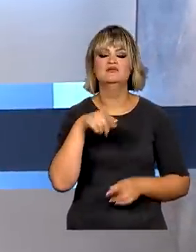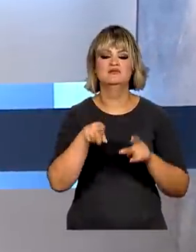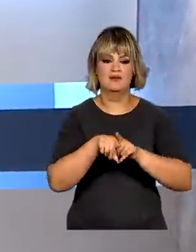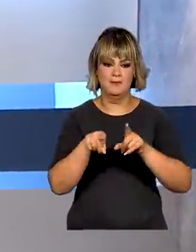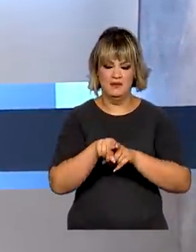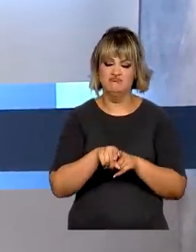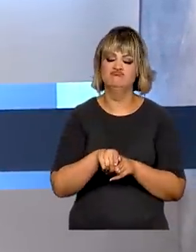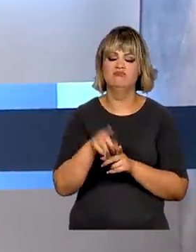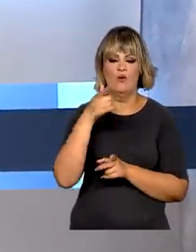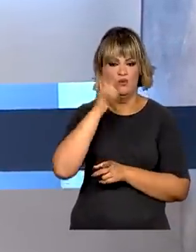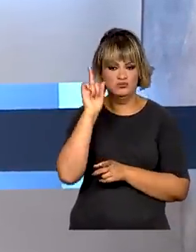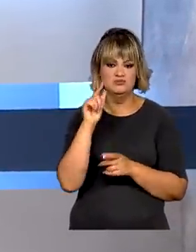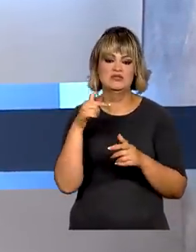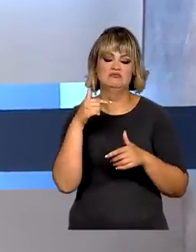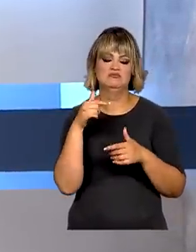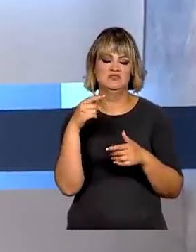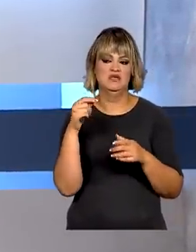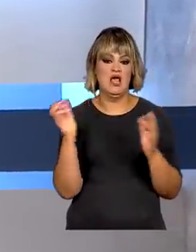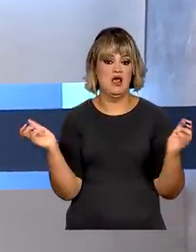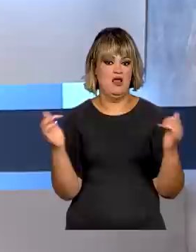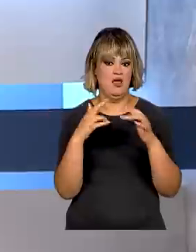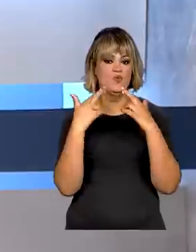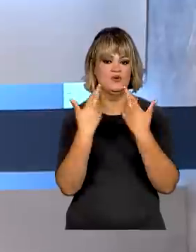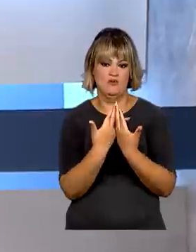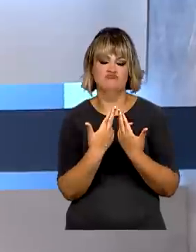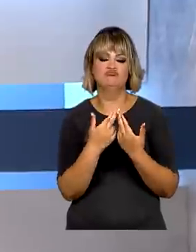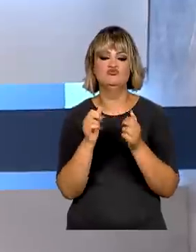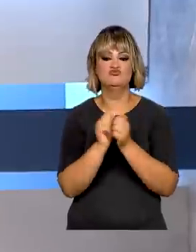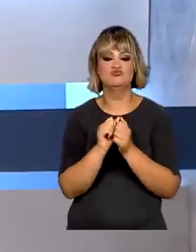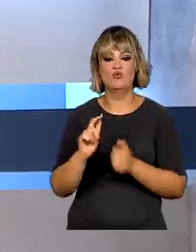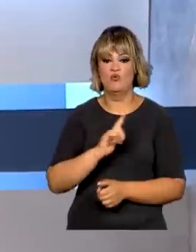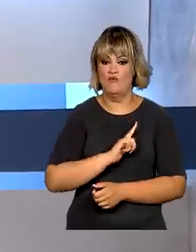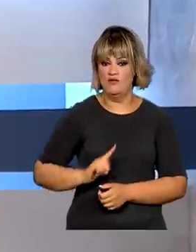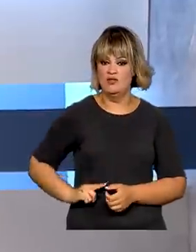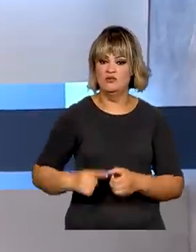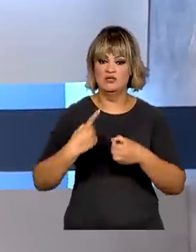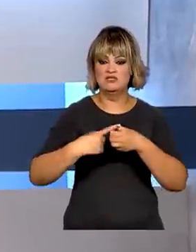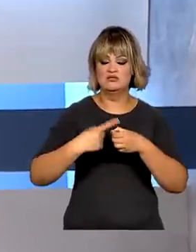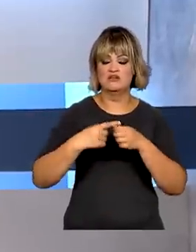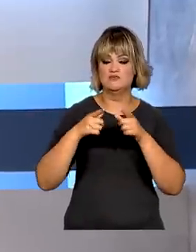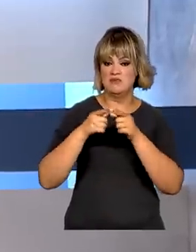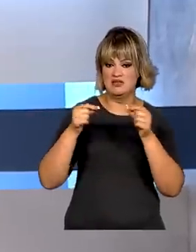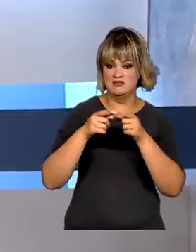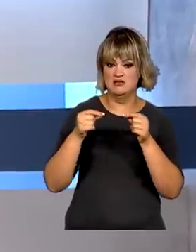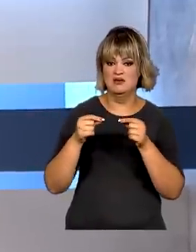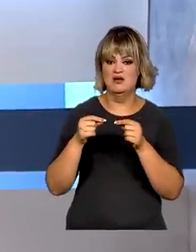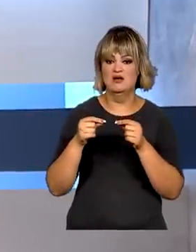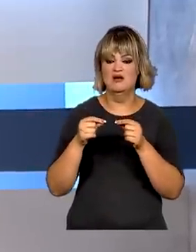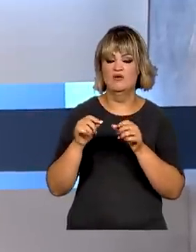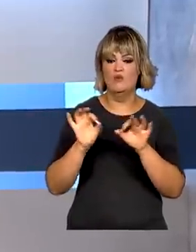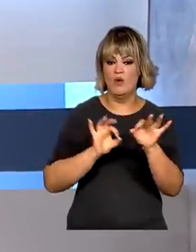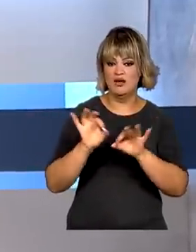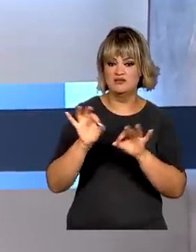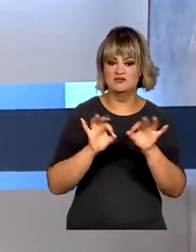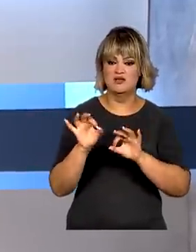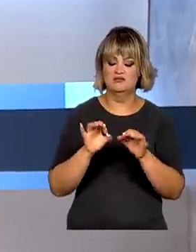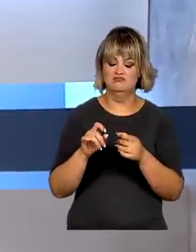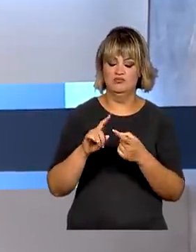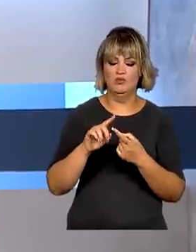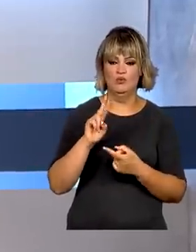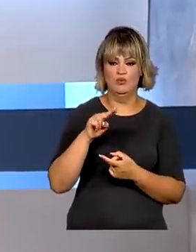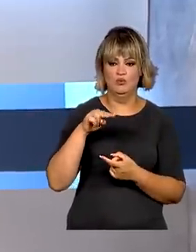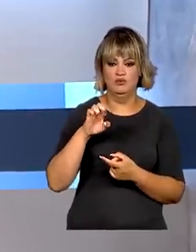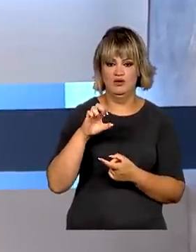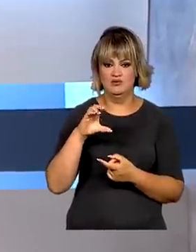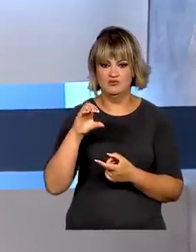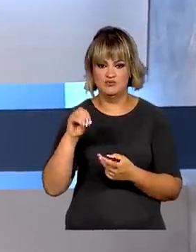também teve agenda ontem. Ele se reuniu com governadores em Brasília, num evento organizado pela Unesco e pela organização